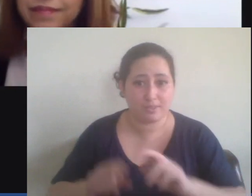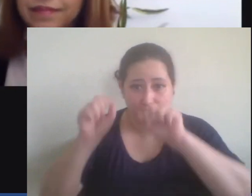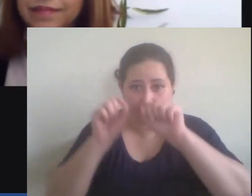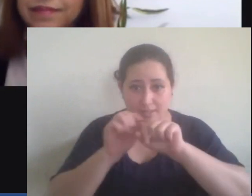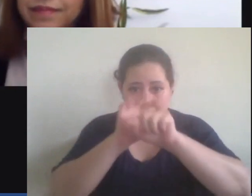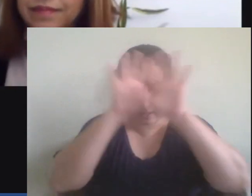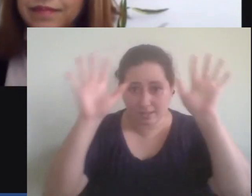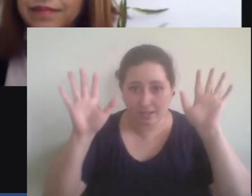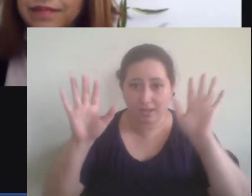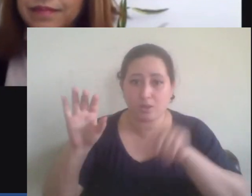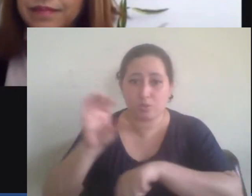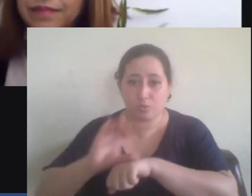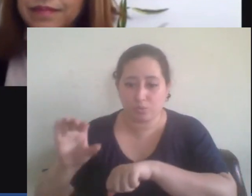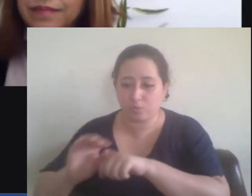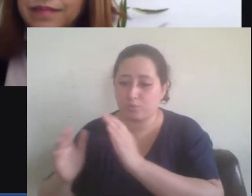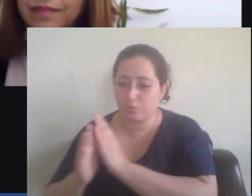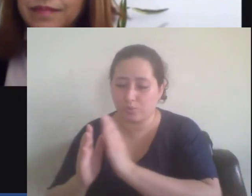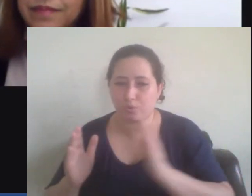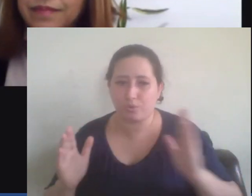durante todo o curso